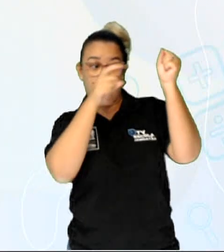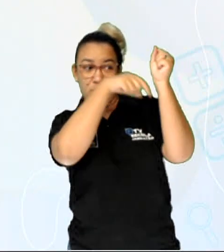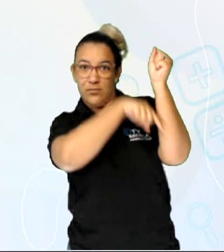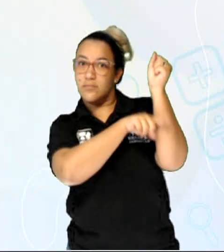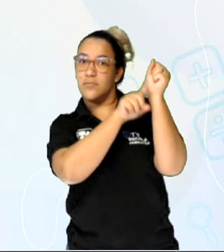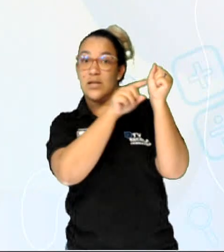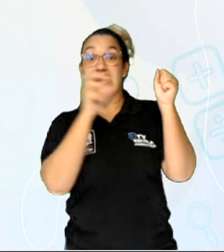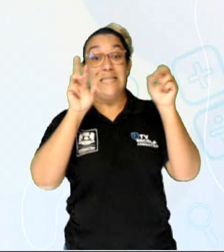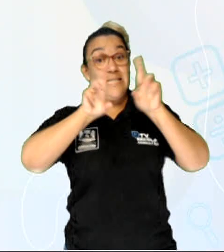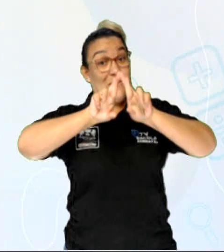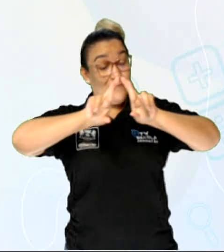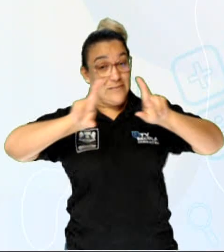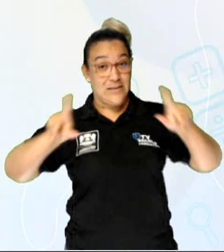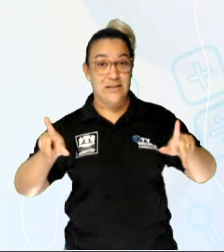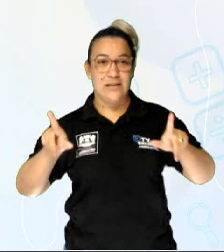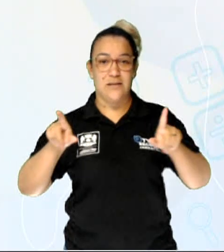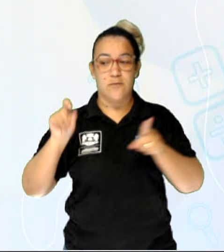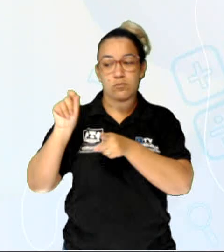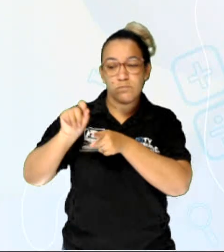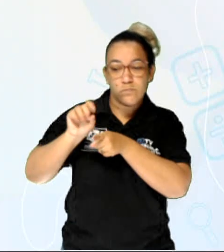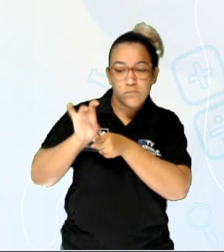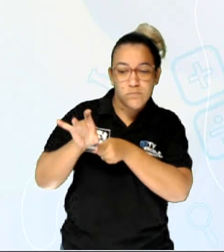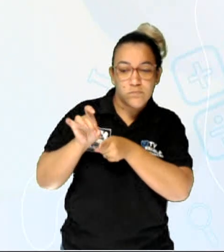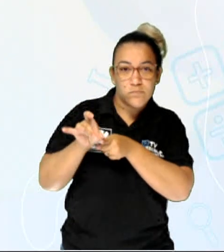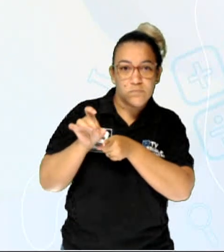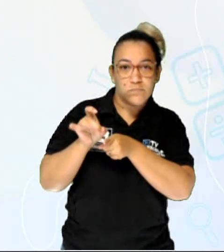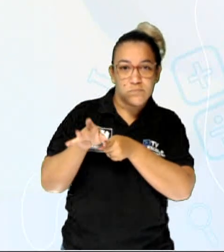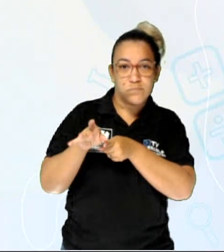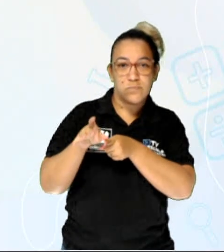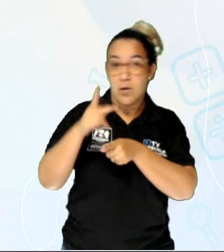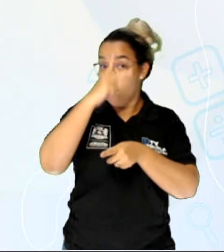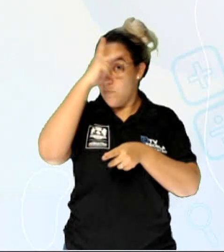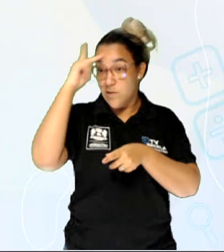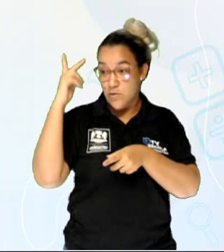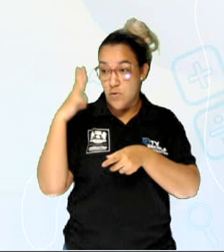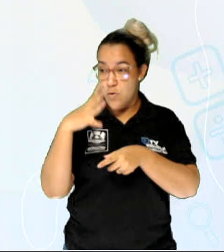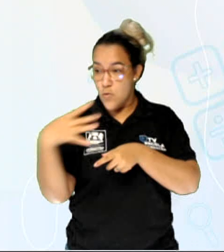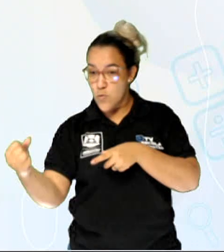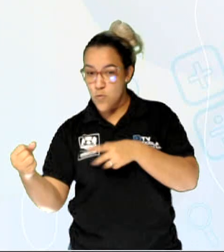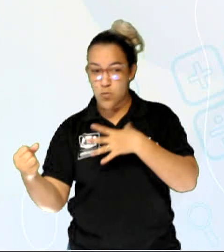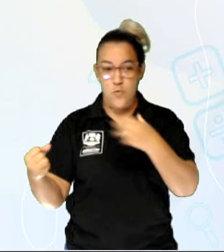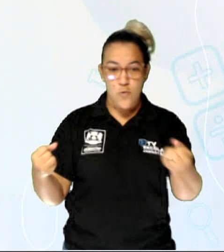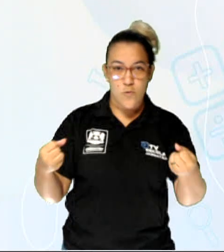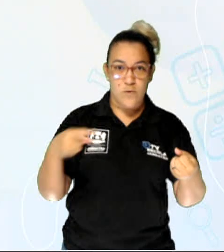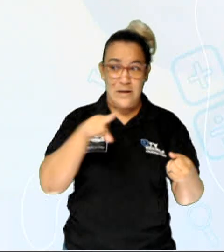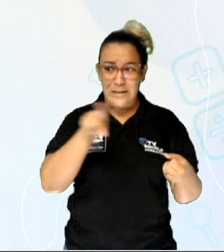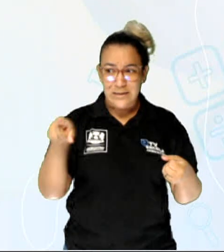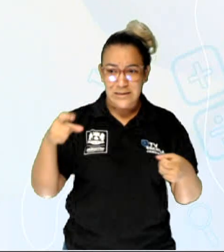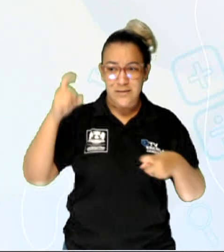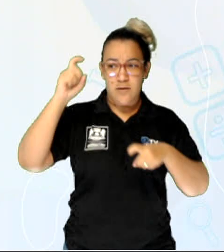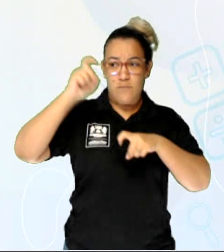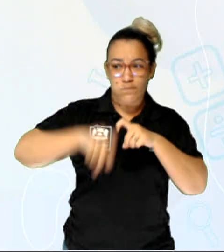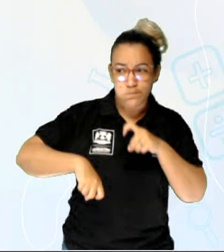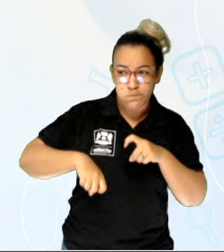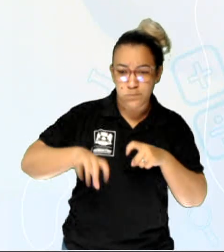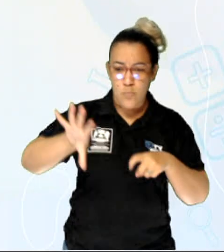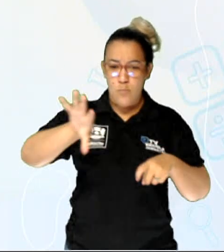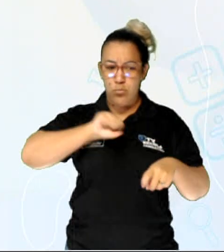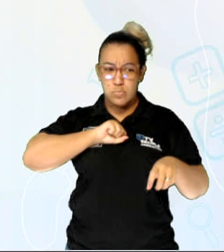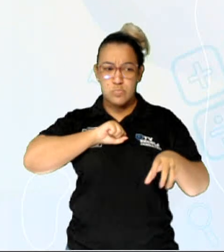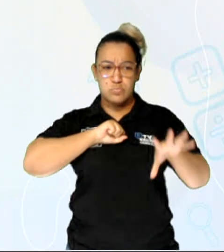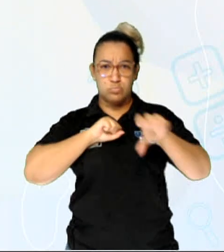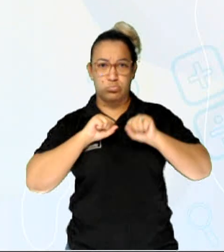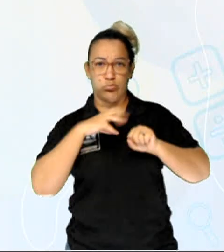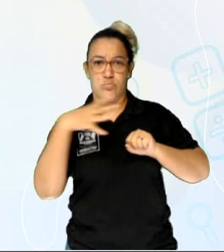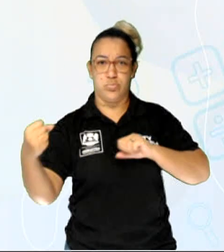outra espécie que é transmitida de uma pessoa para outra também via relação sexual, né, dos vários